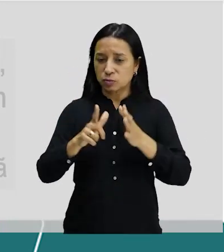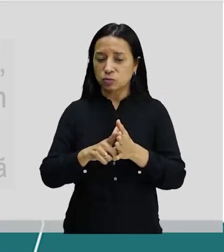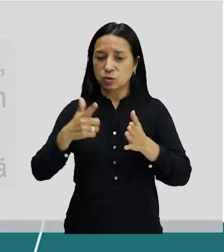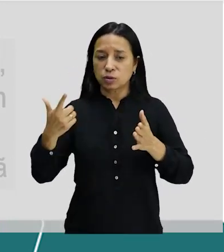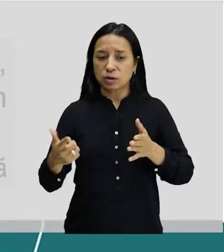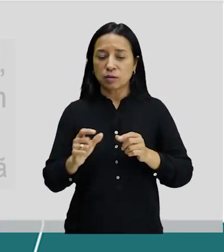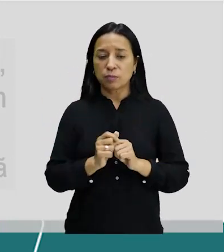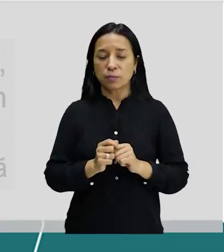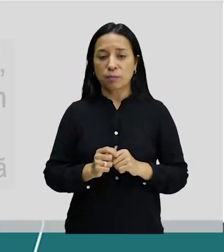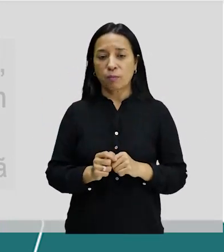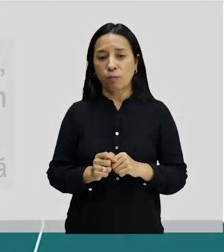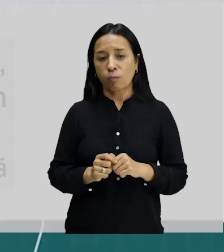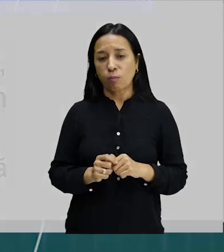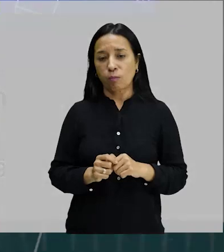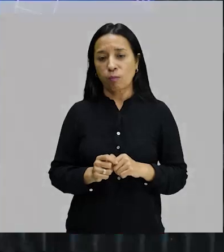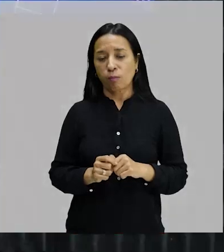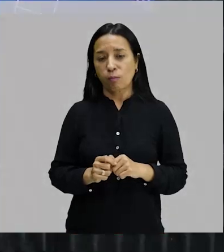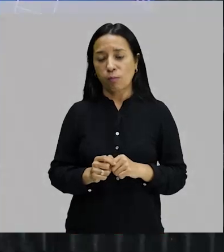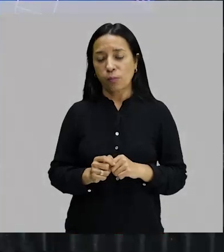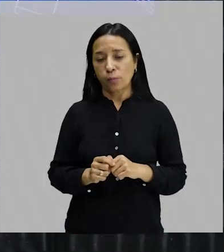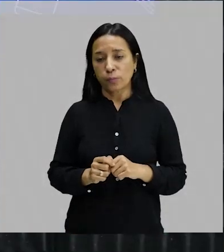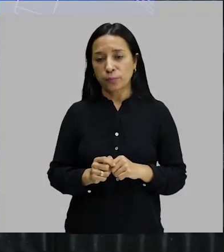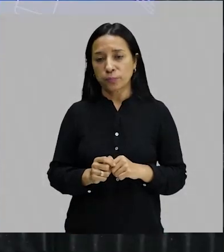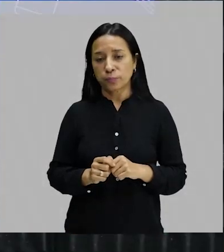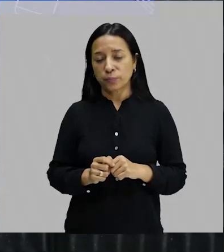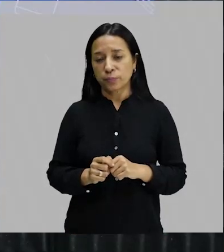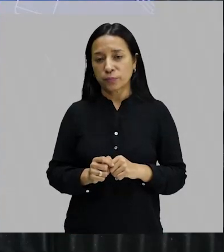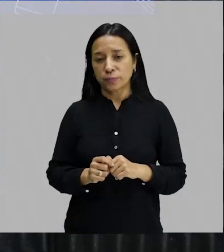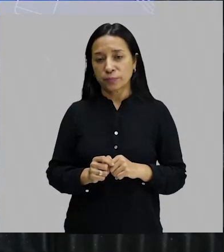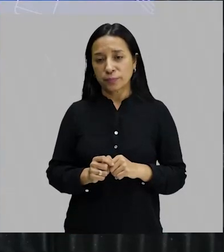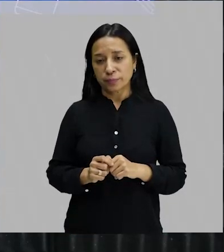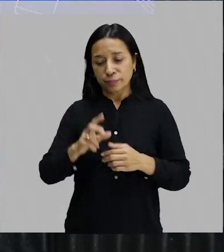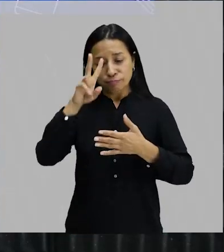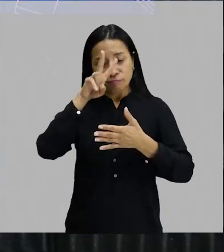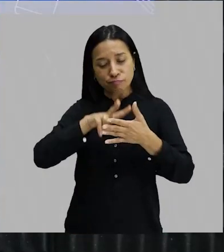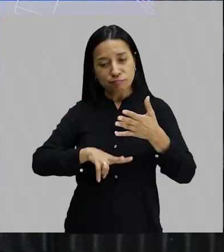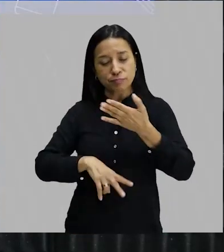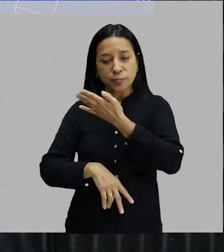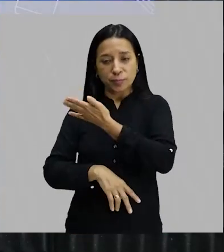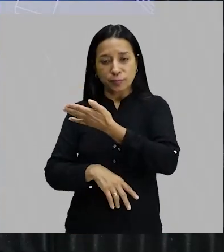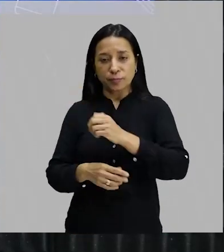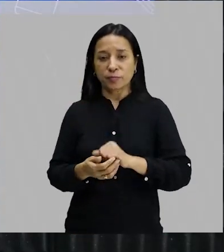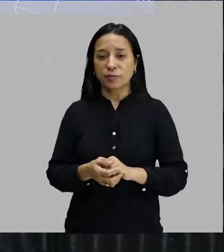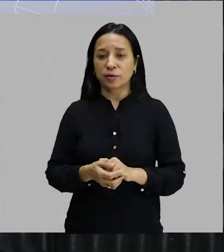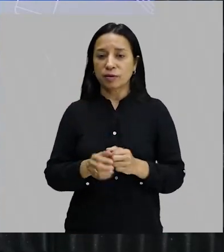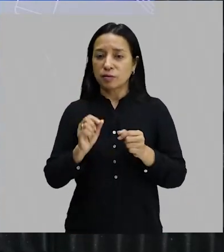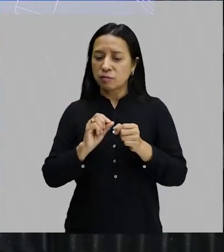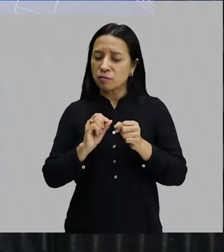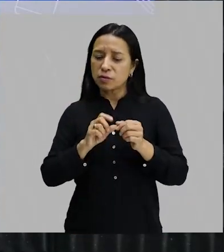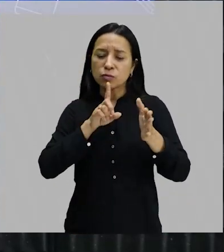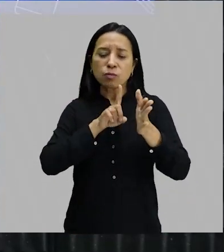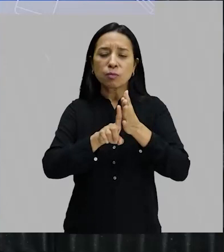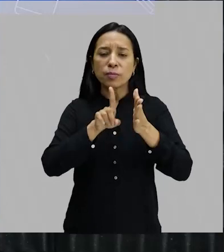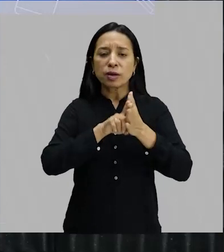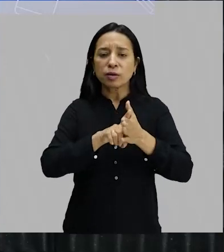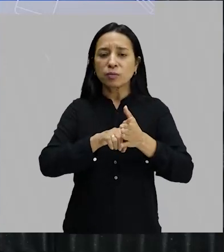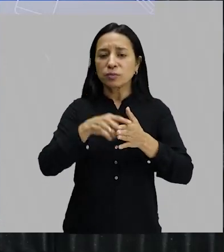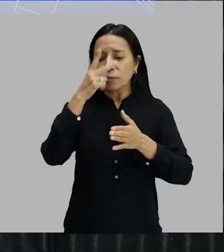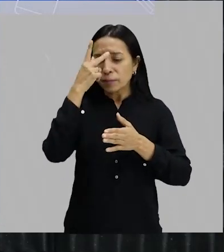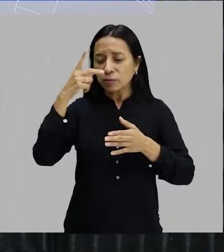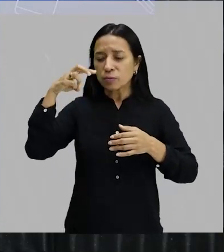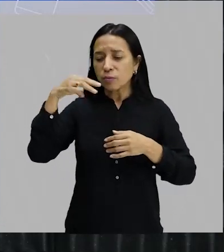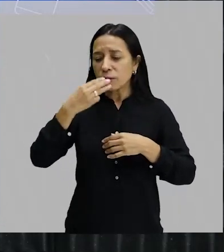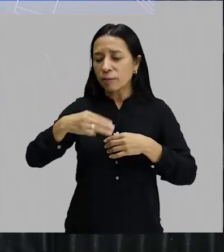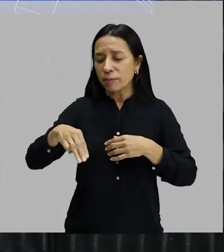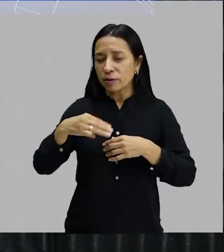vale na arte é o belo ou a técnica, ou a concepção, o processo criativo. Isso foi feito, como pergunta, por um maranhense no